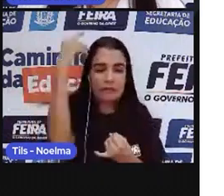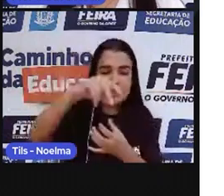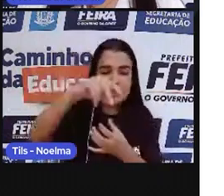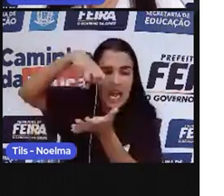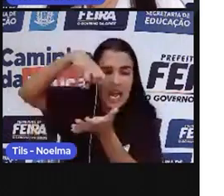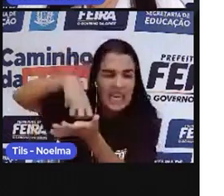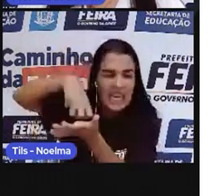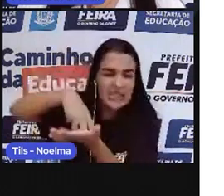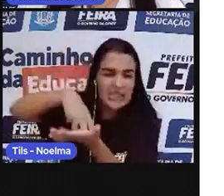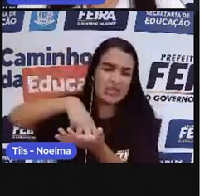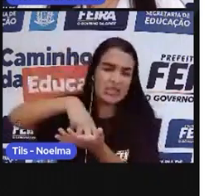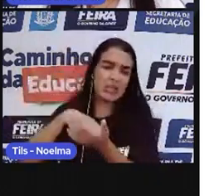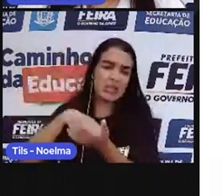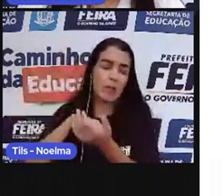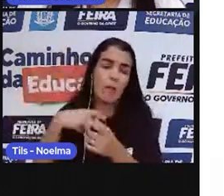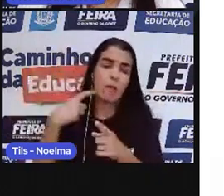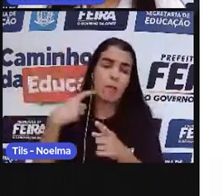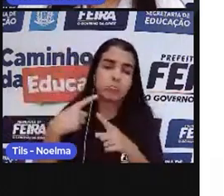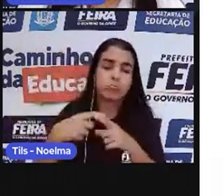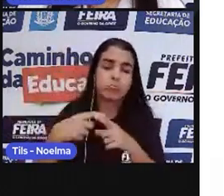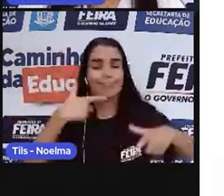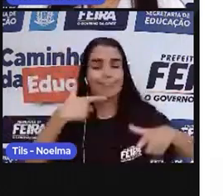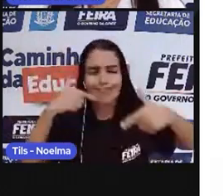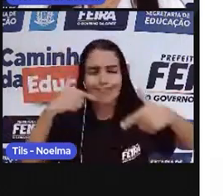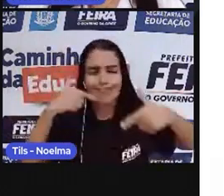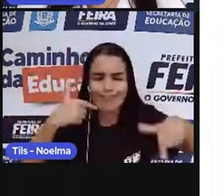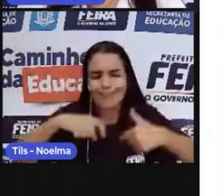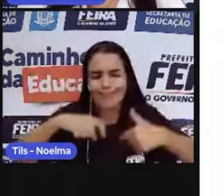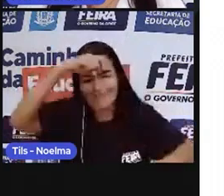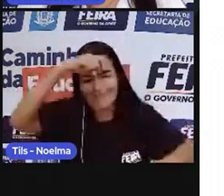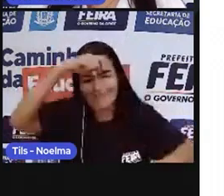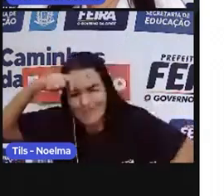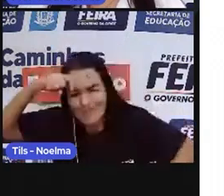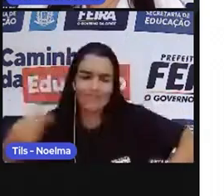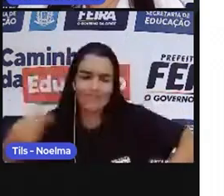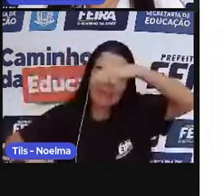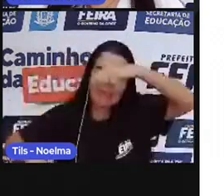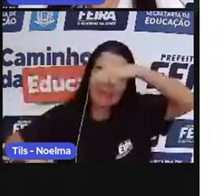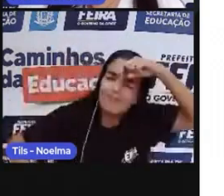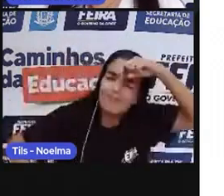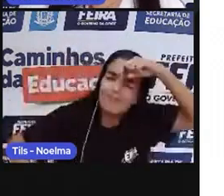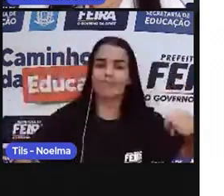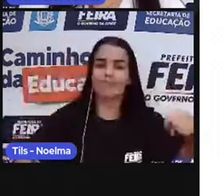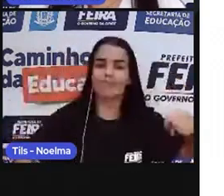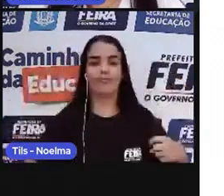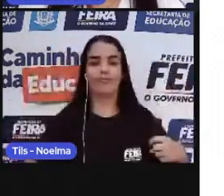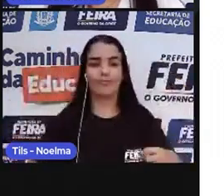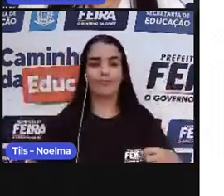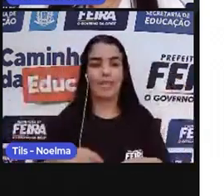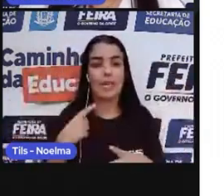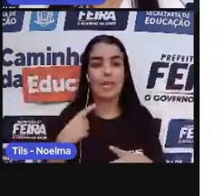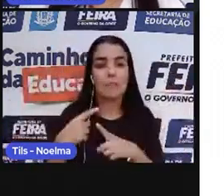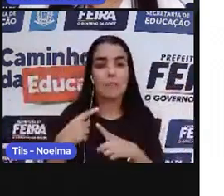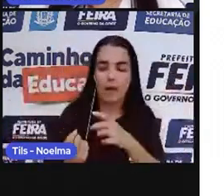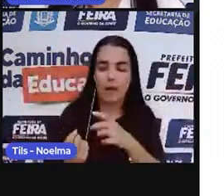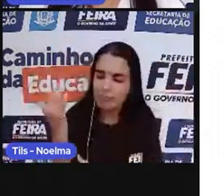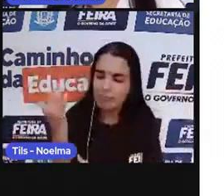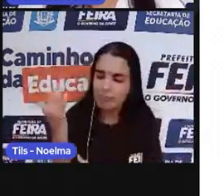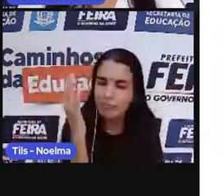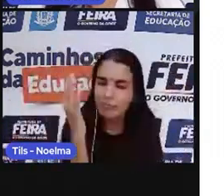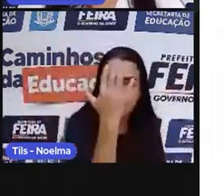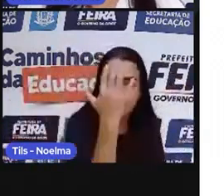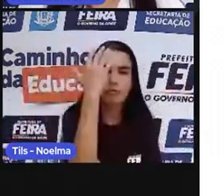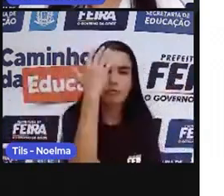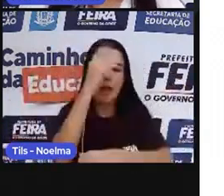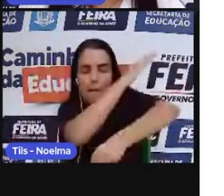eles quem trabalhava, quem tinha aquele trabalho braçal ali, né? Na plantação, na colheita,